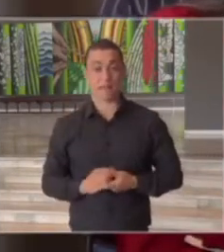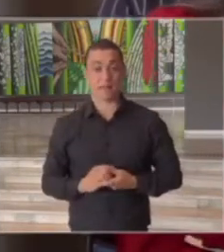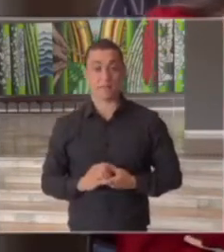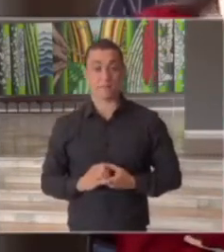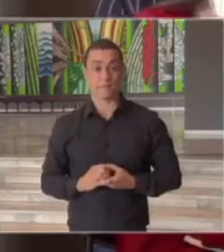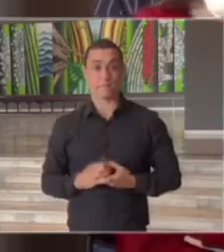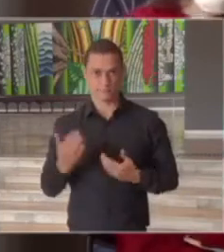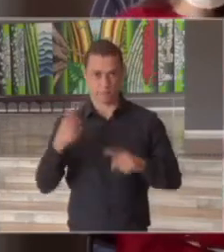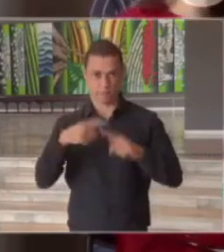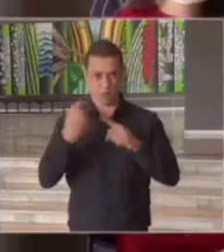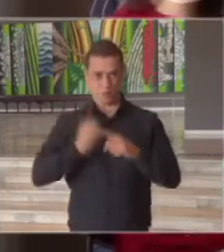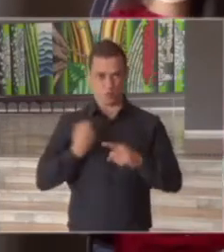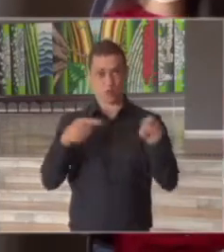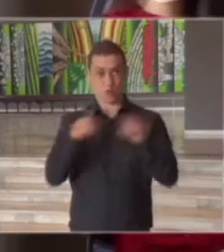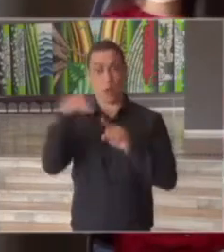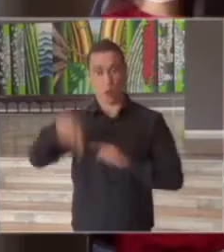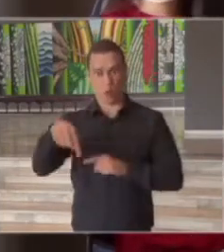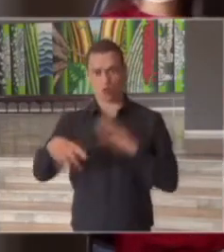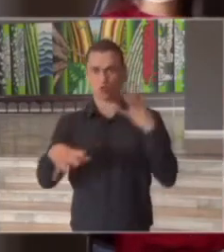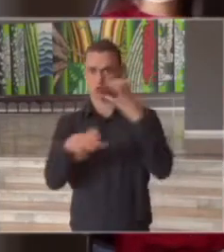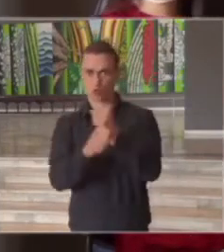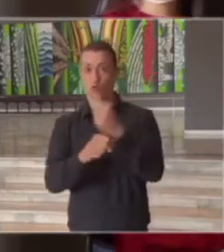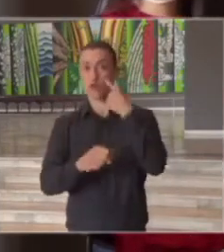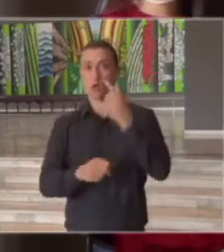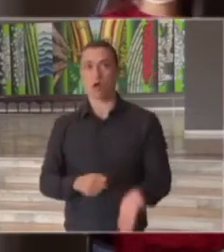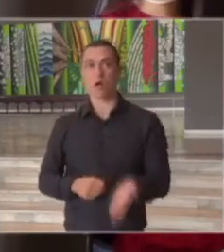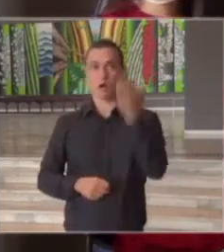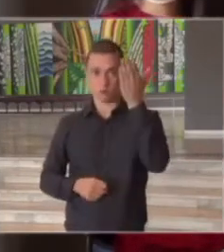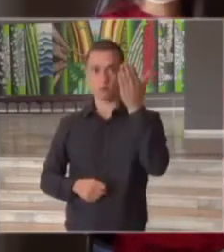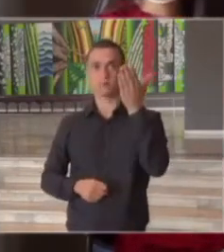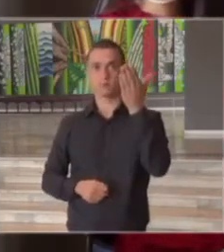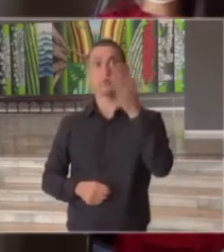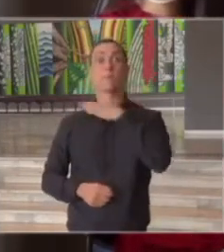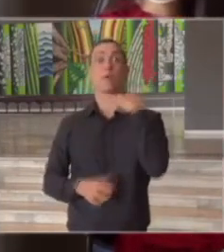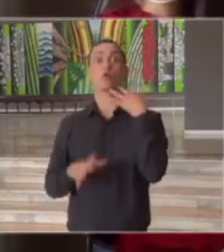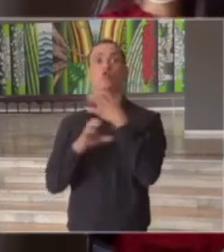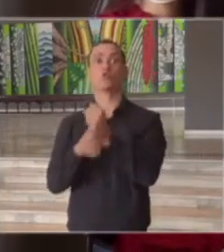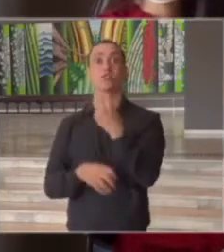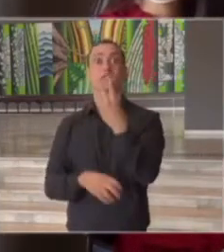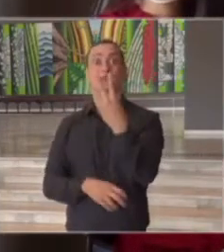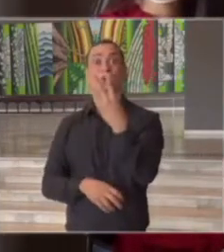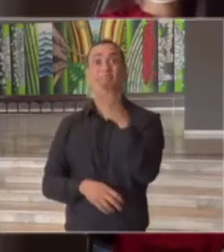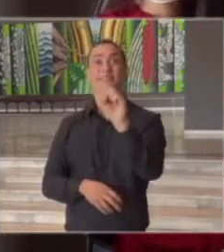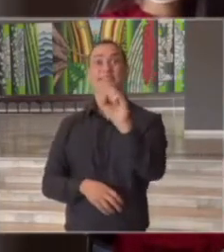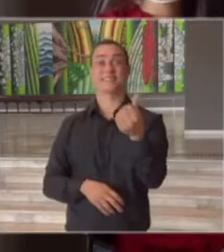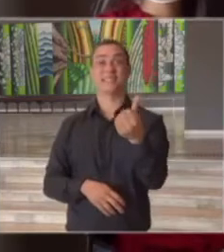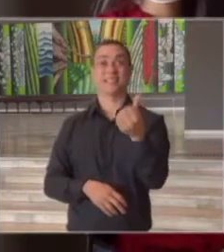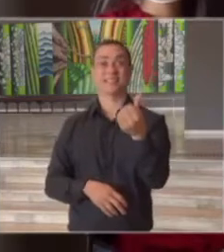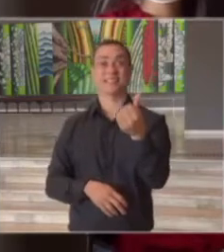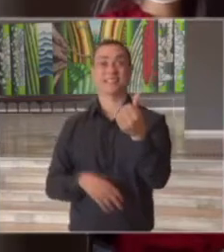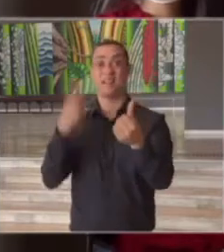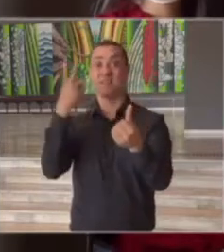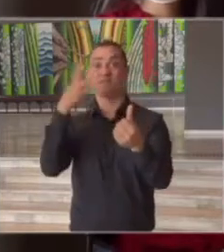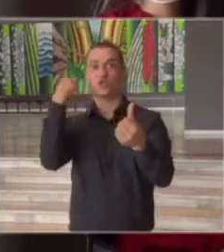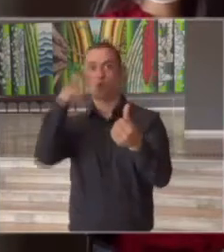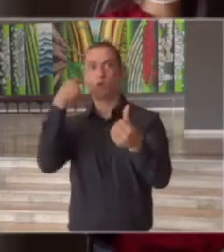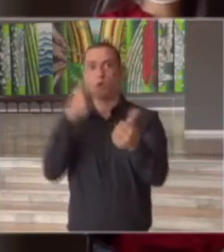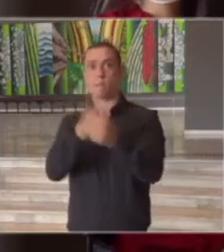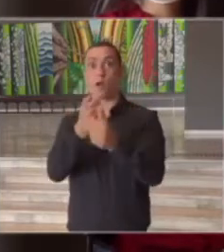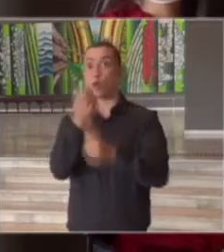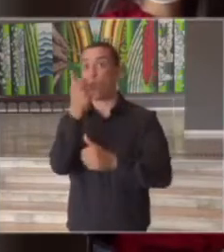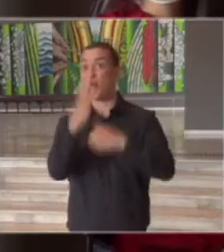em relação aos números também hoje a gente teve um número grande de óbitos 386 e 24 horas muito próximo do